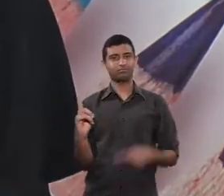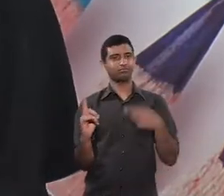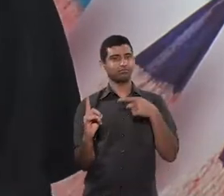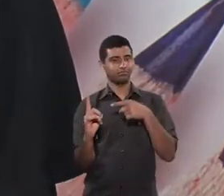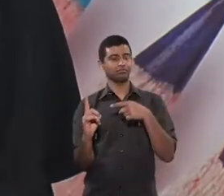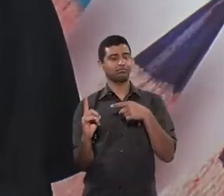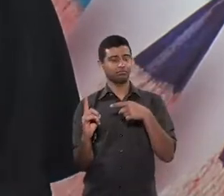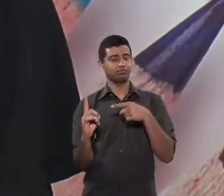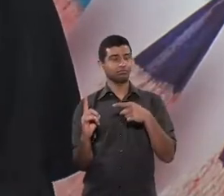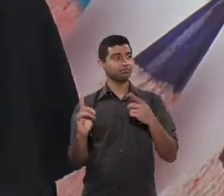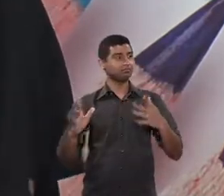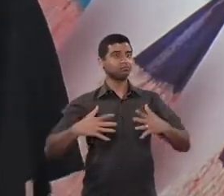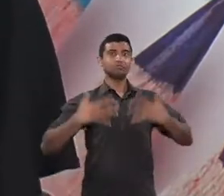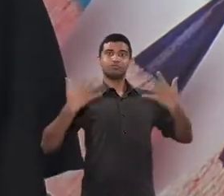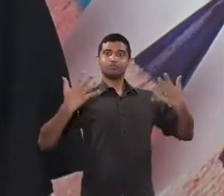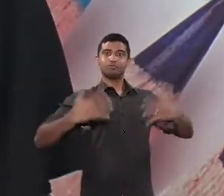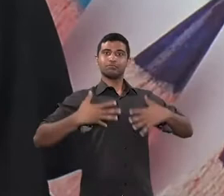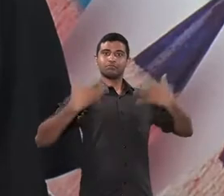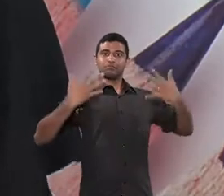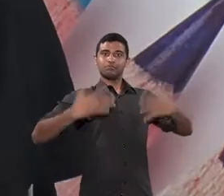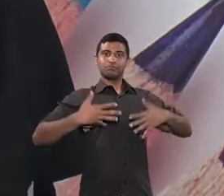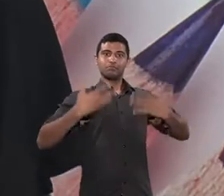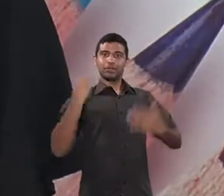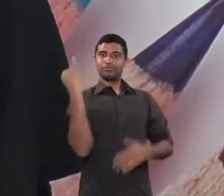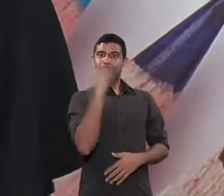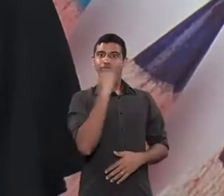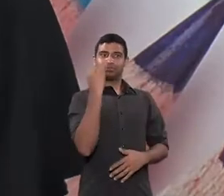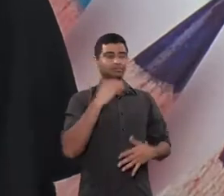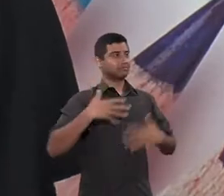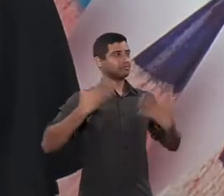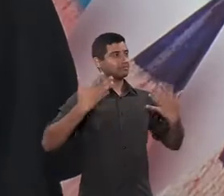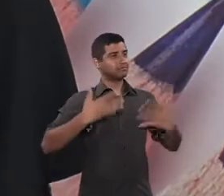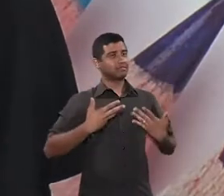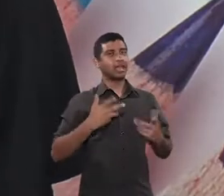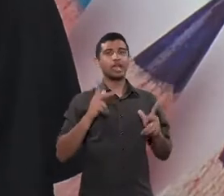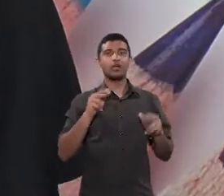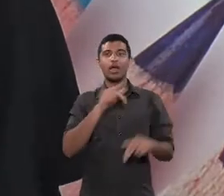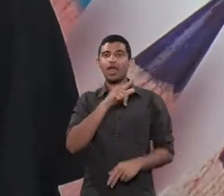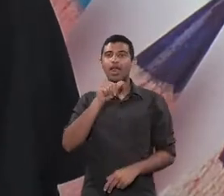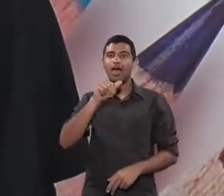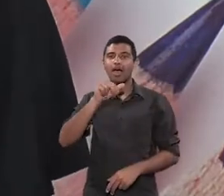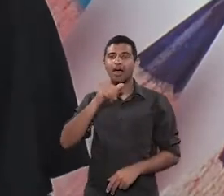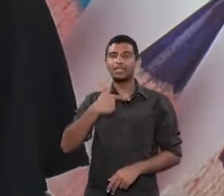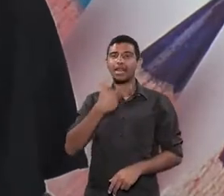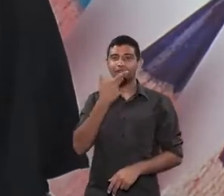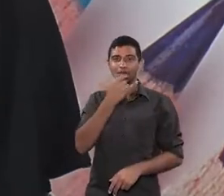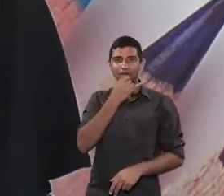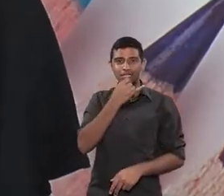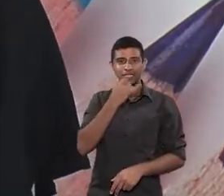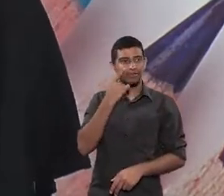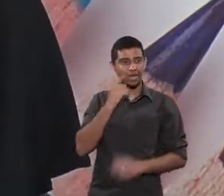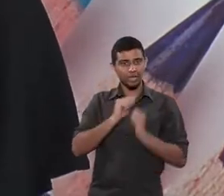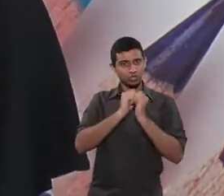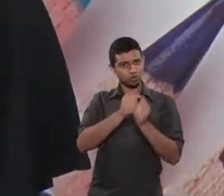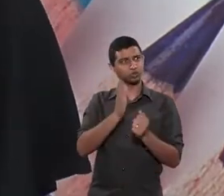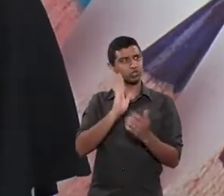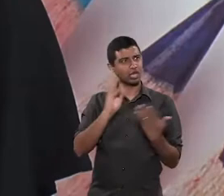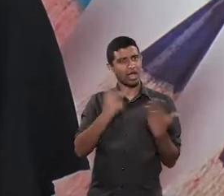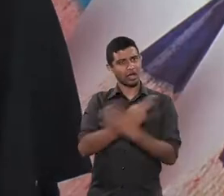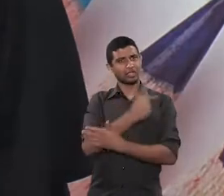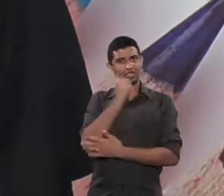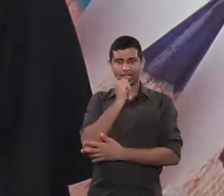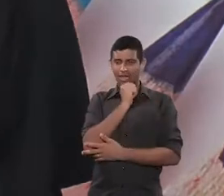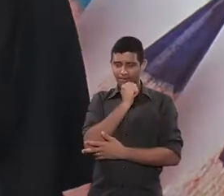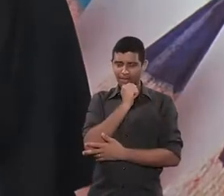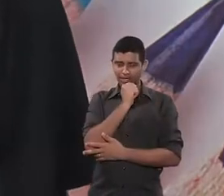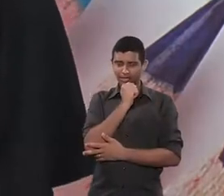vibração, né, de alegre, como a Ana falou, porque viveu aquilo com a mãe, vamos dizer